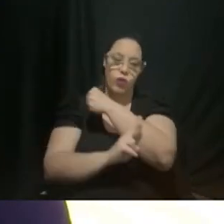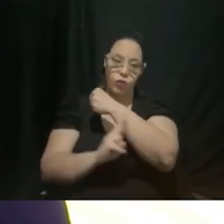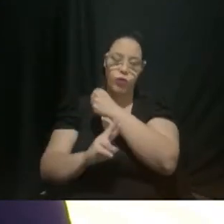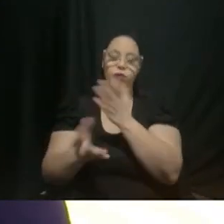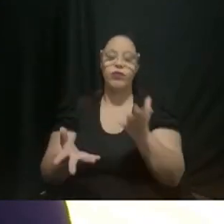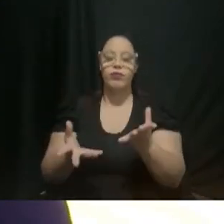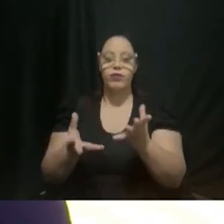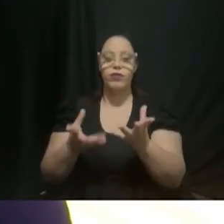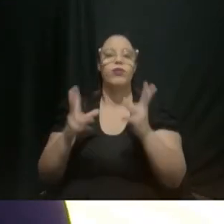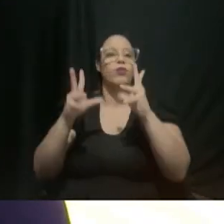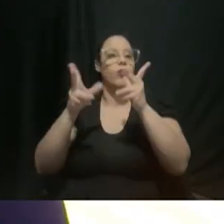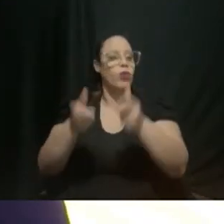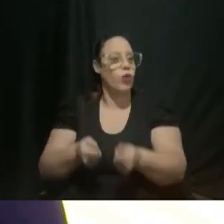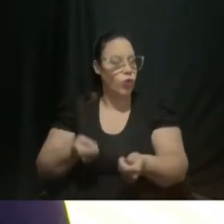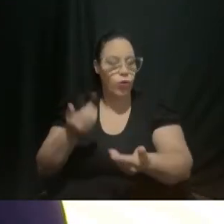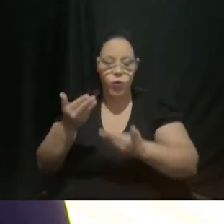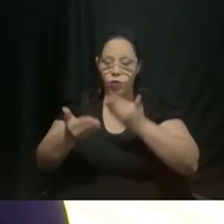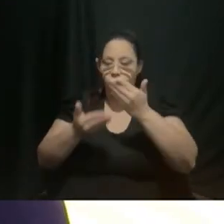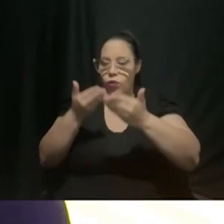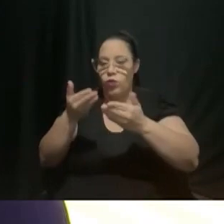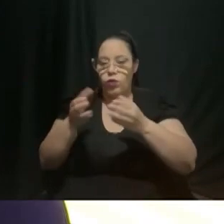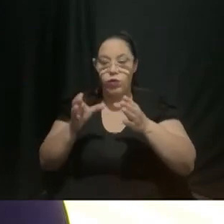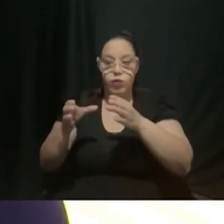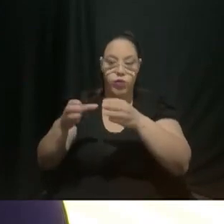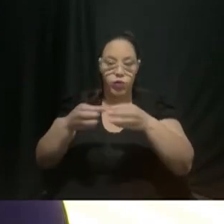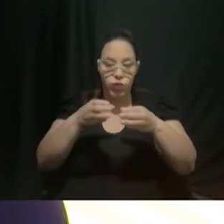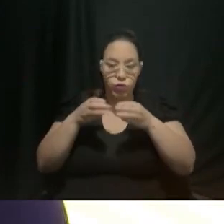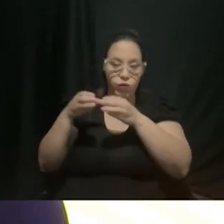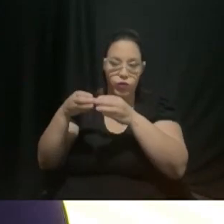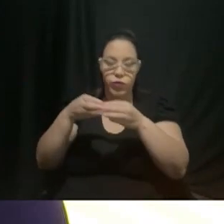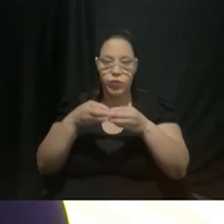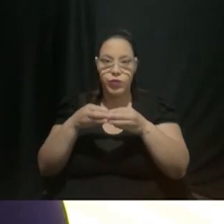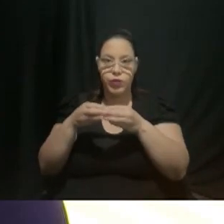e campanhas sempre fortalecidas com a participação de todos